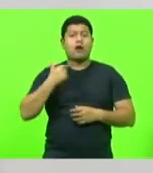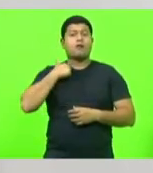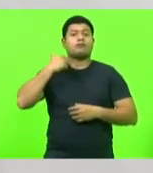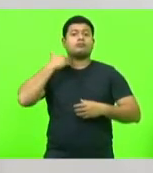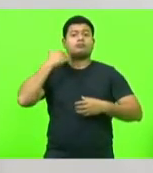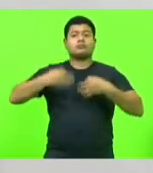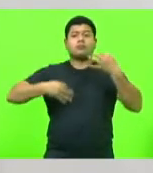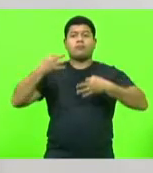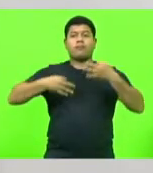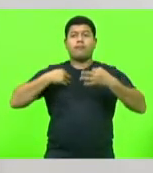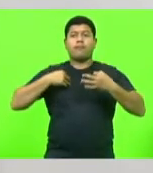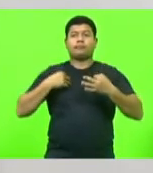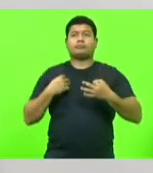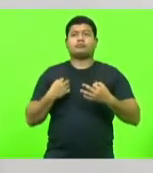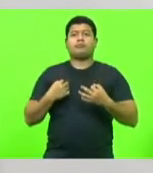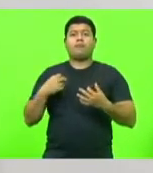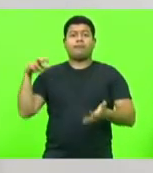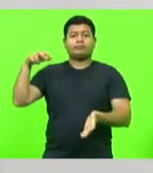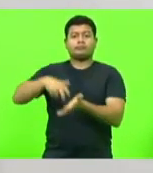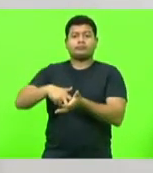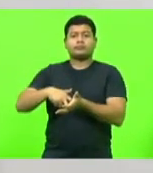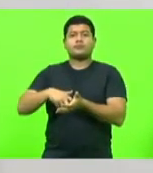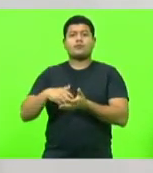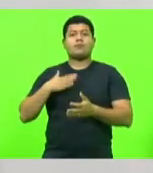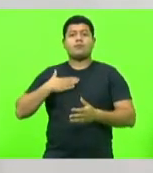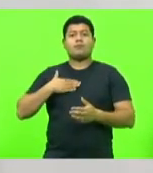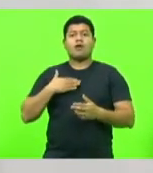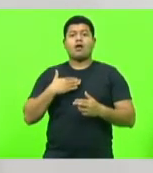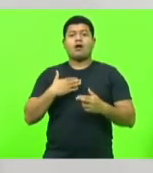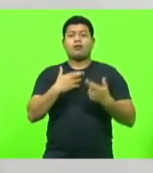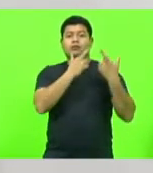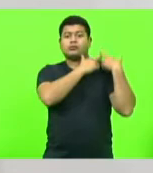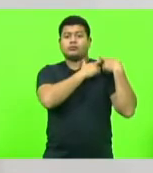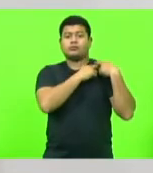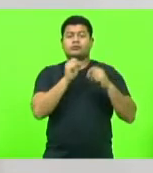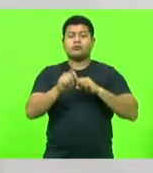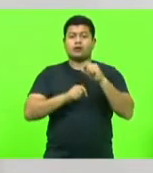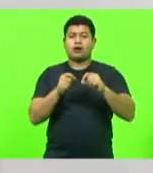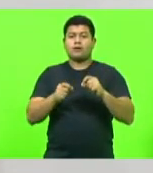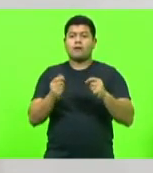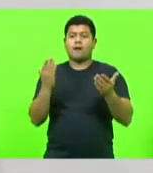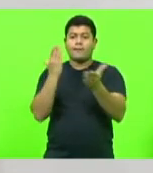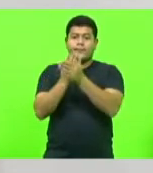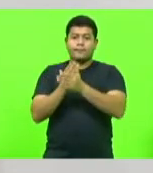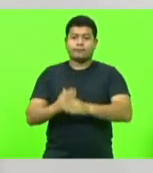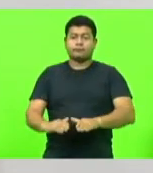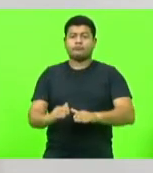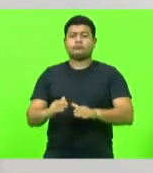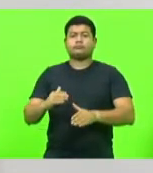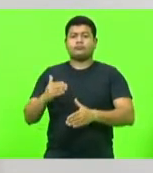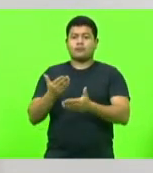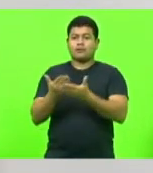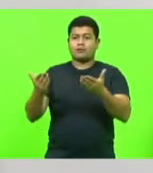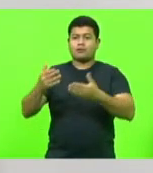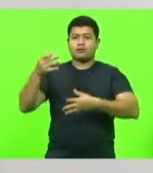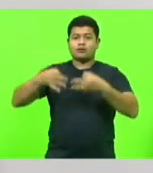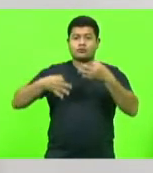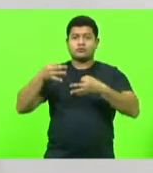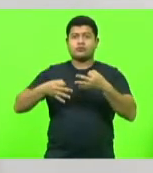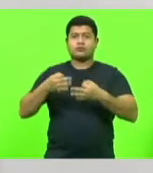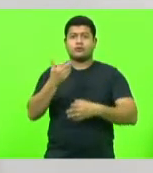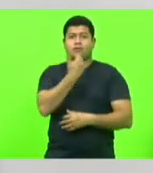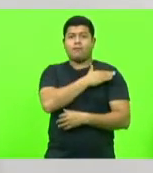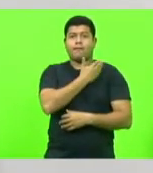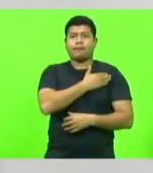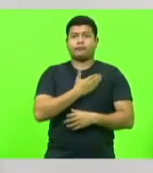execução penal, meu dever constitucional é derrubar os muros levantados pela injustiça e pelo preconceito, um